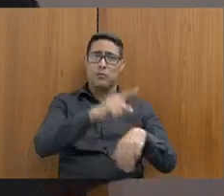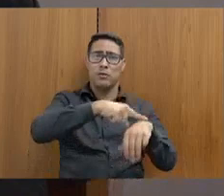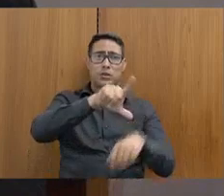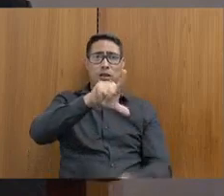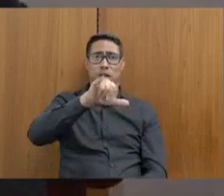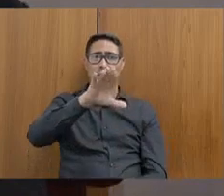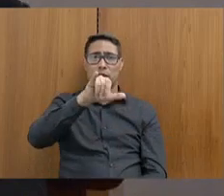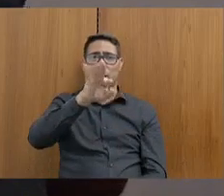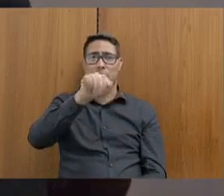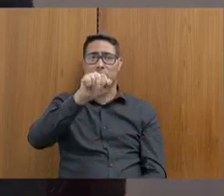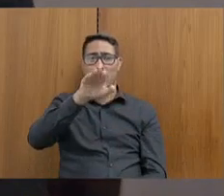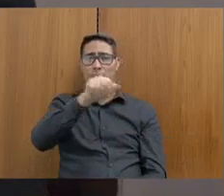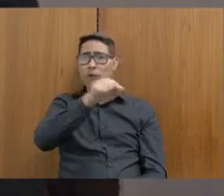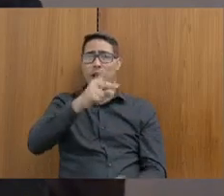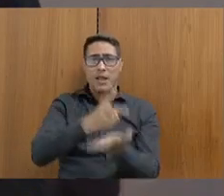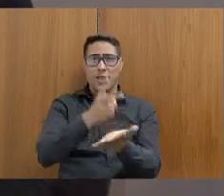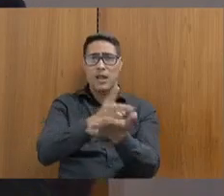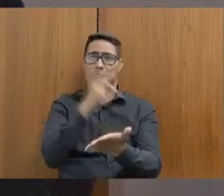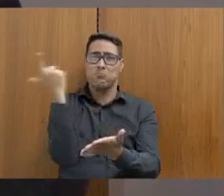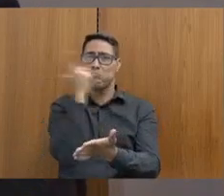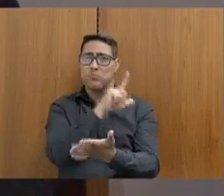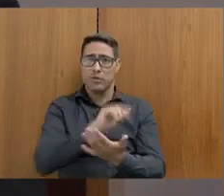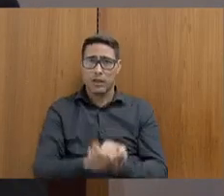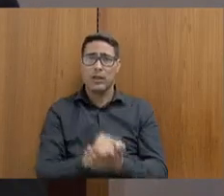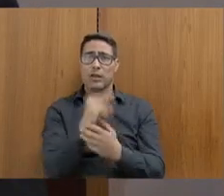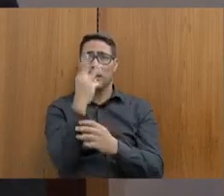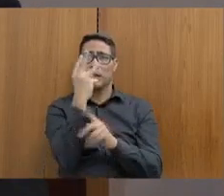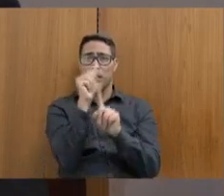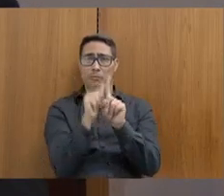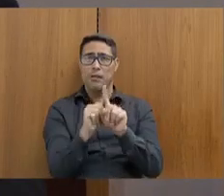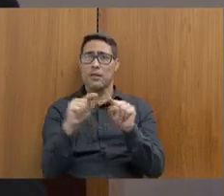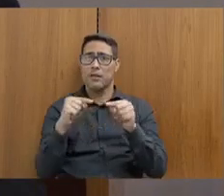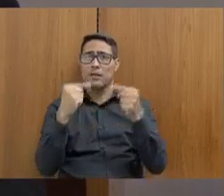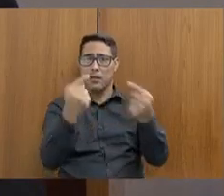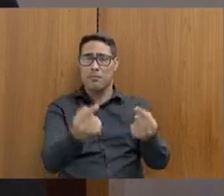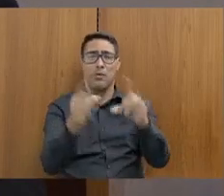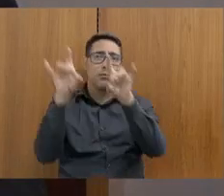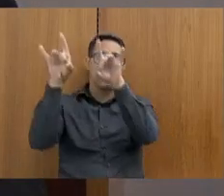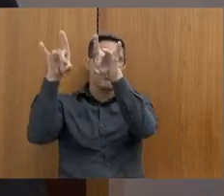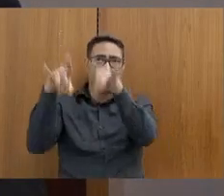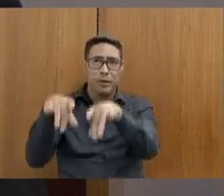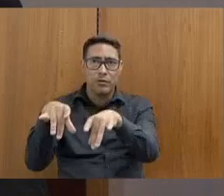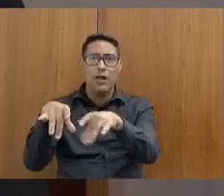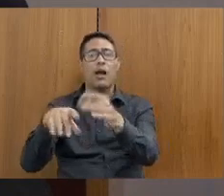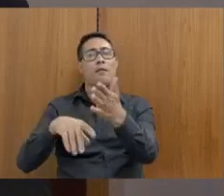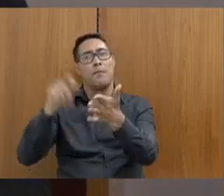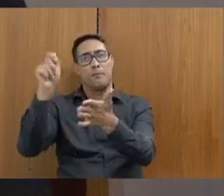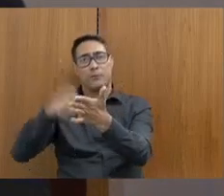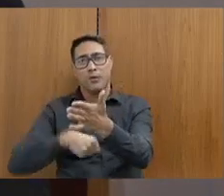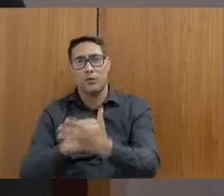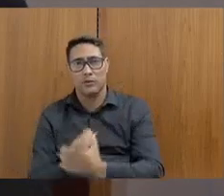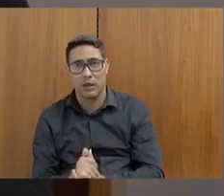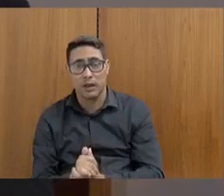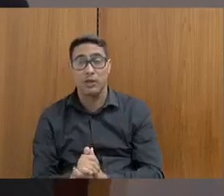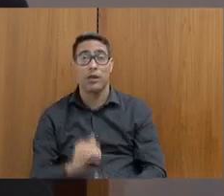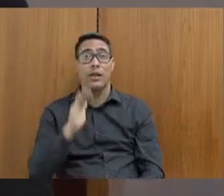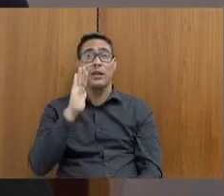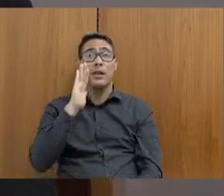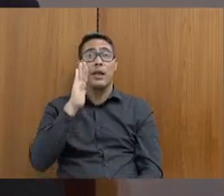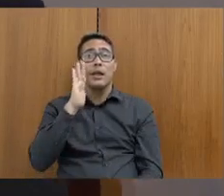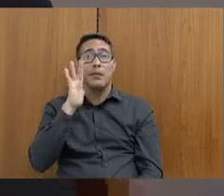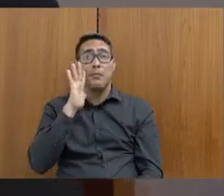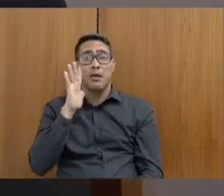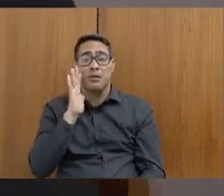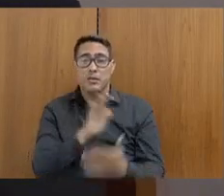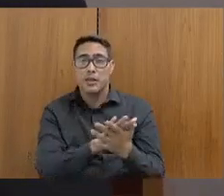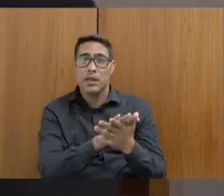ela ganhava no processo de licitação, três meses depois ela abandonava o contrato. E a senhora, imagina abandonar o contrato numa quinta-feira, numa sexta